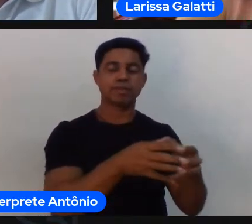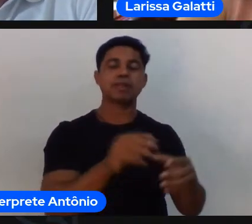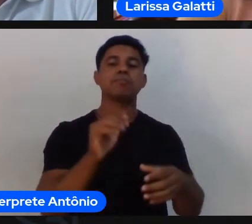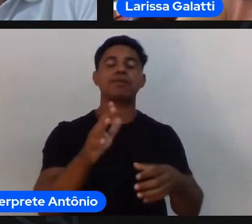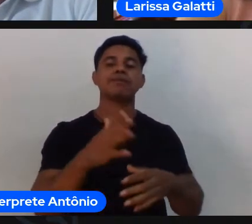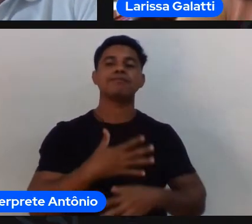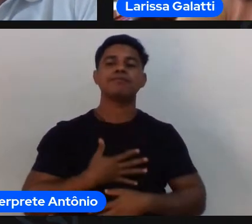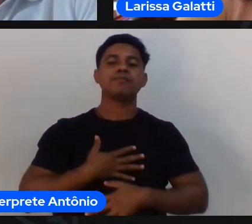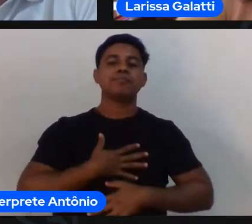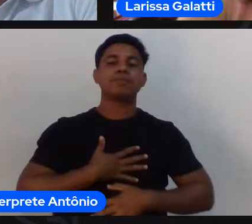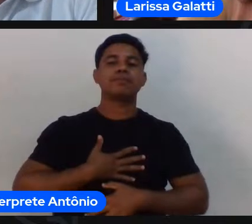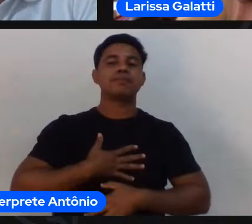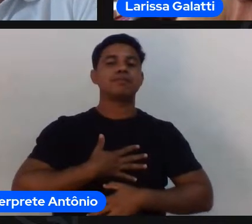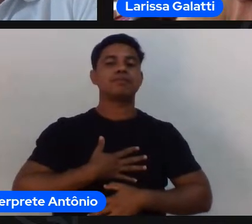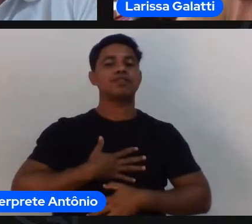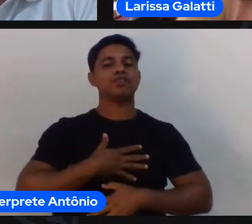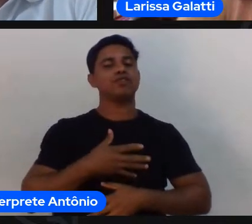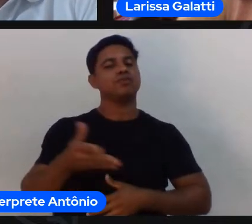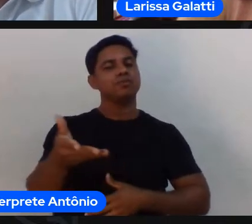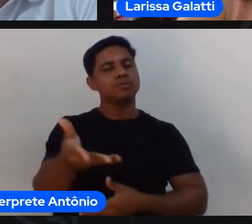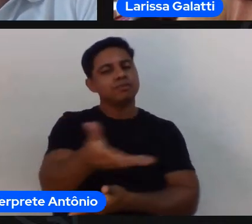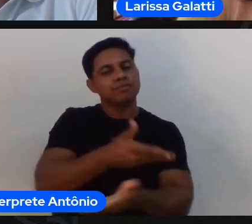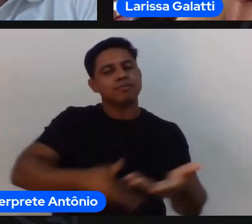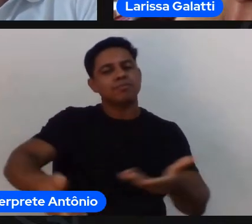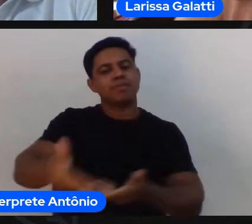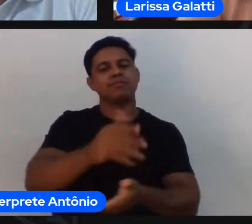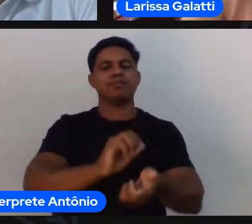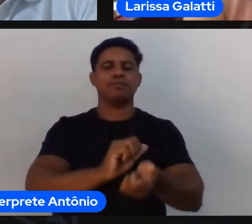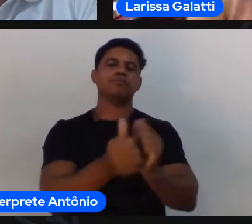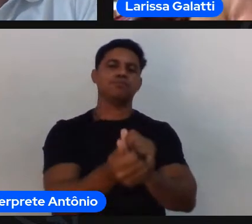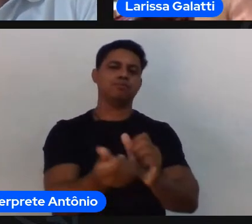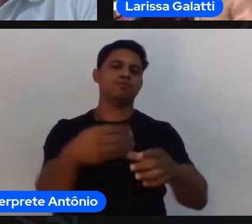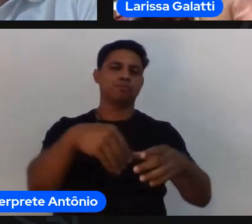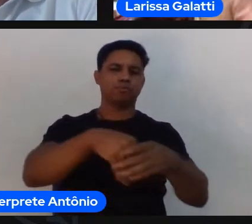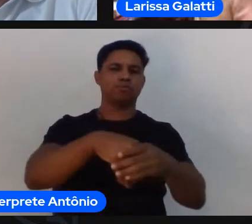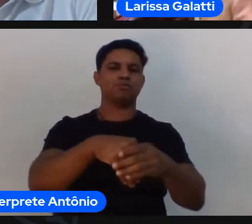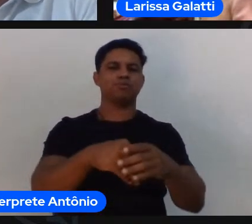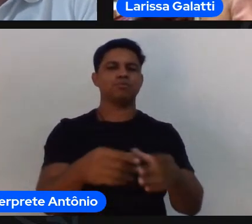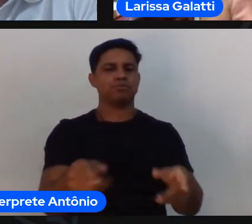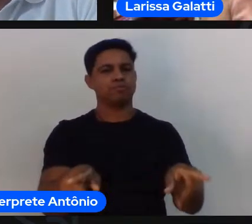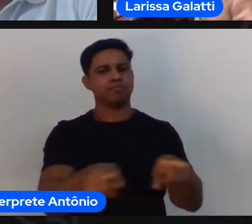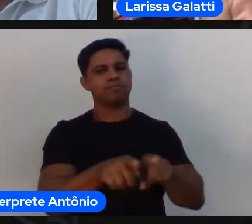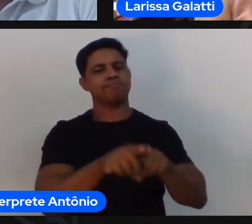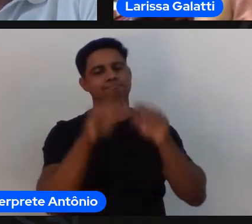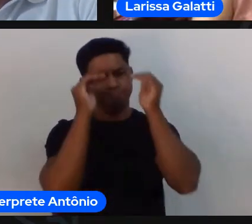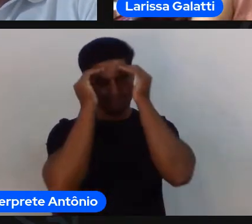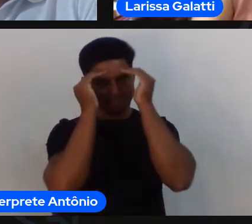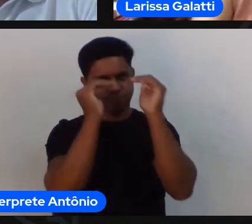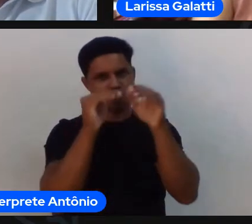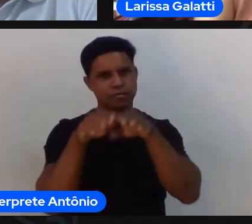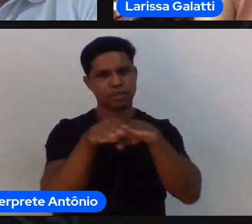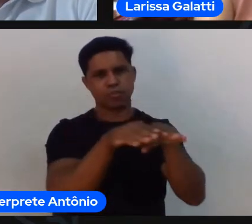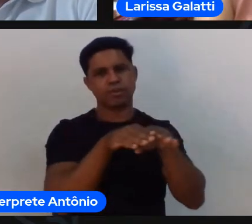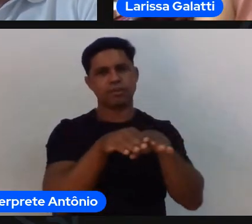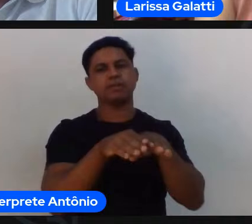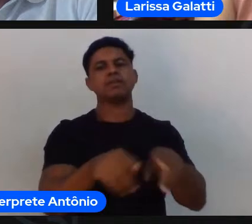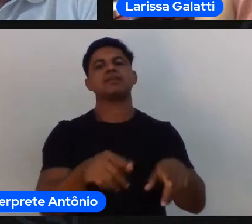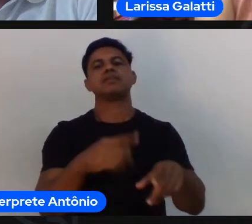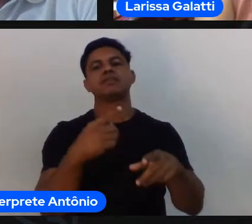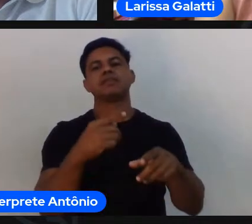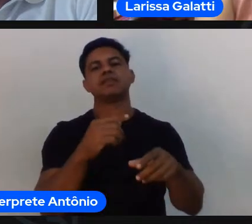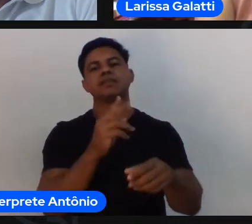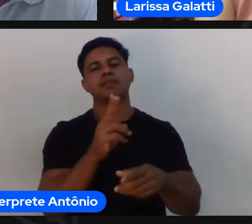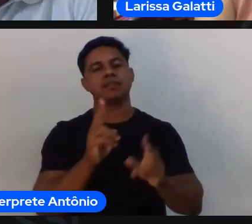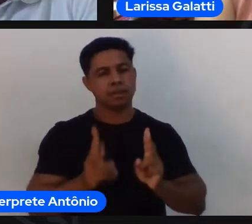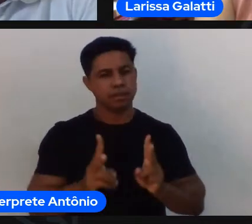né se a pessoa quer voltar alguma coisa certa a gente está fazendo e aí essas abordagens que respeitam quem